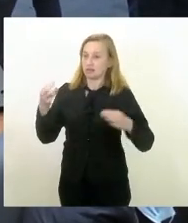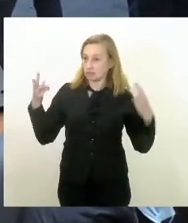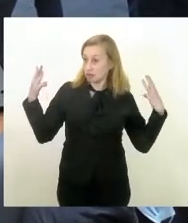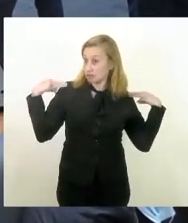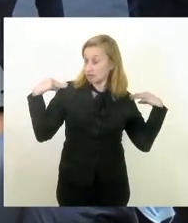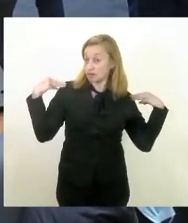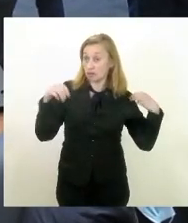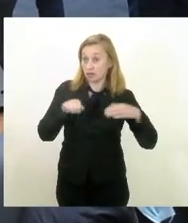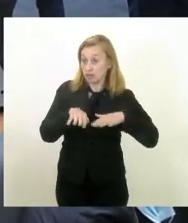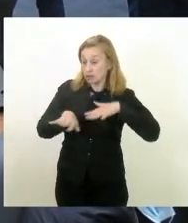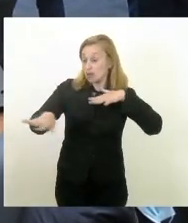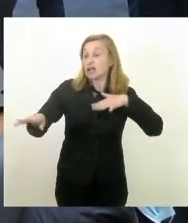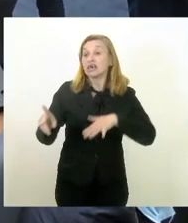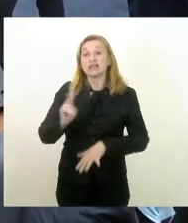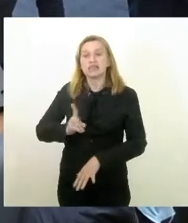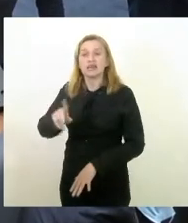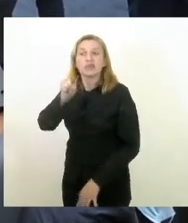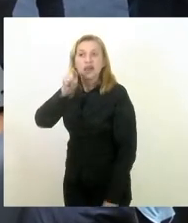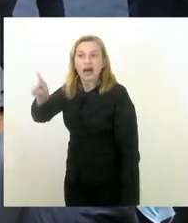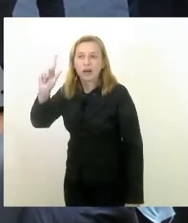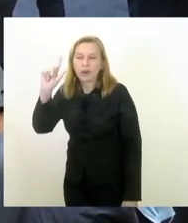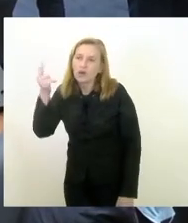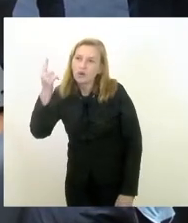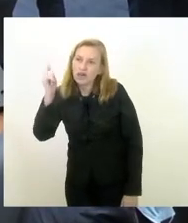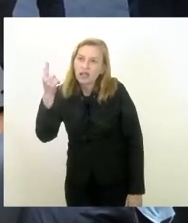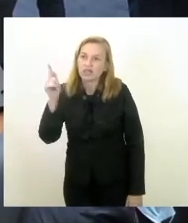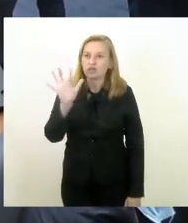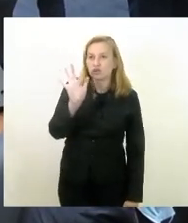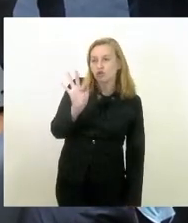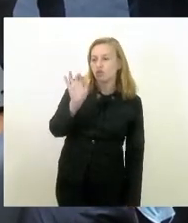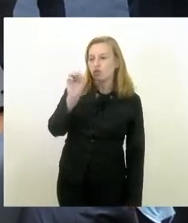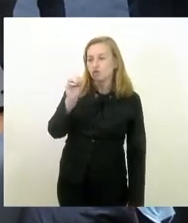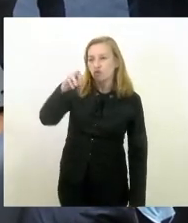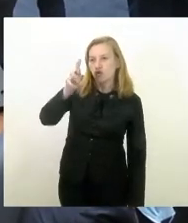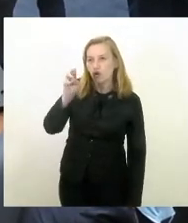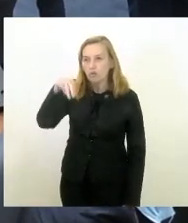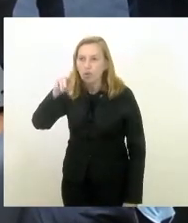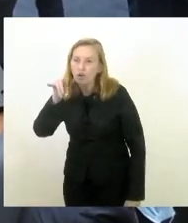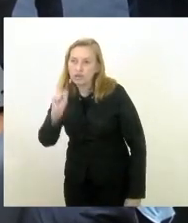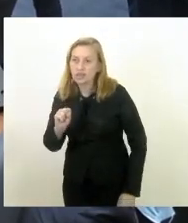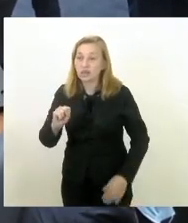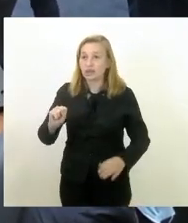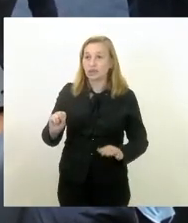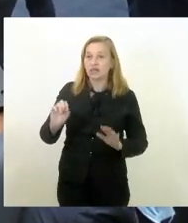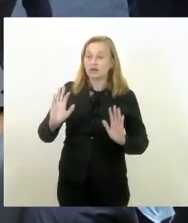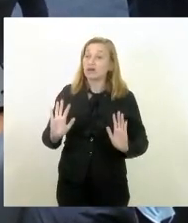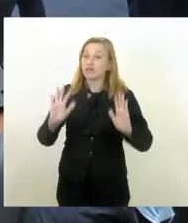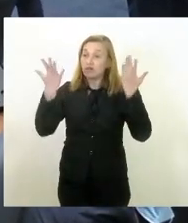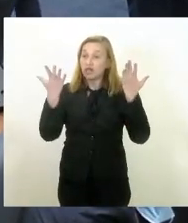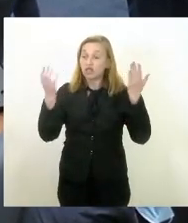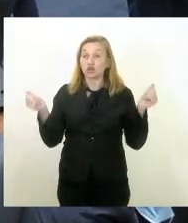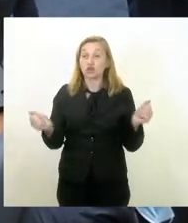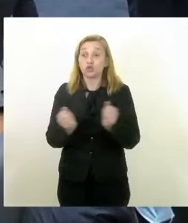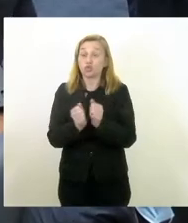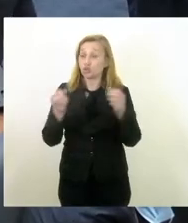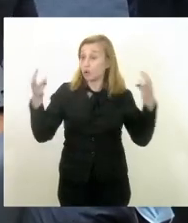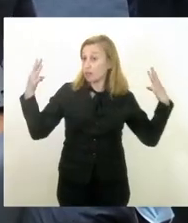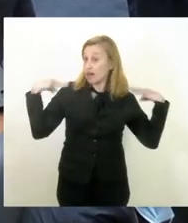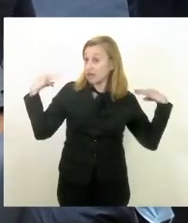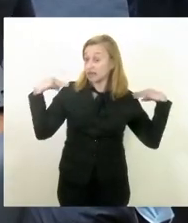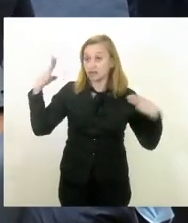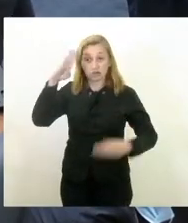sempre vão lá pra Goiás lá pra Formosa participar desse evento com a Marinha passam